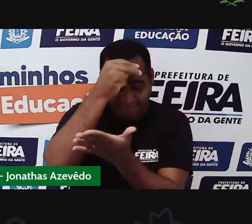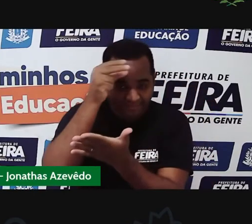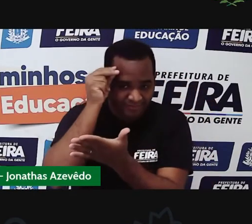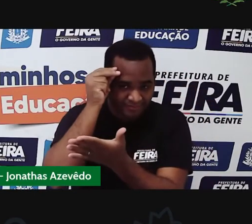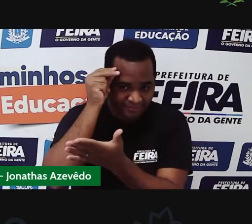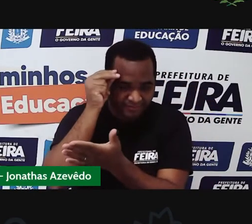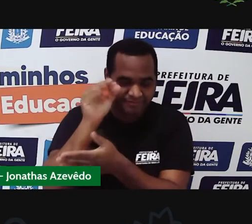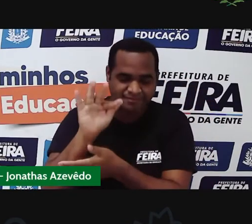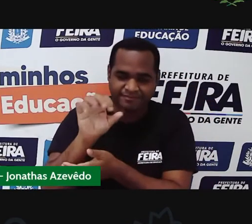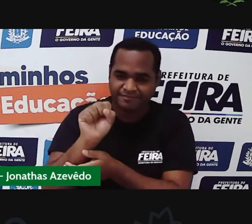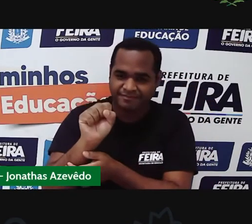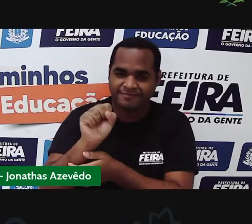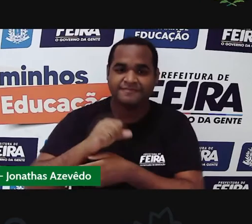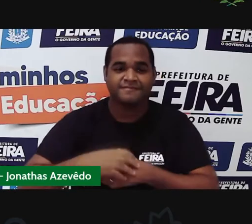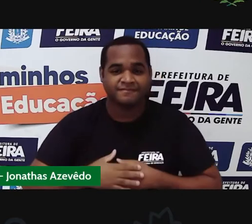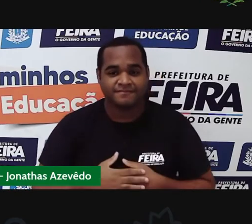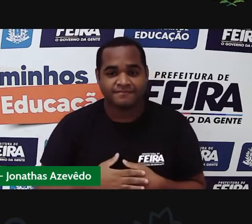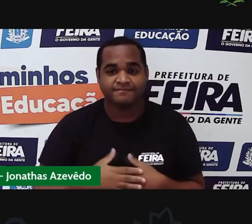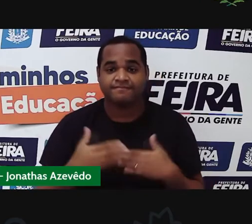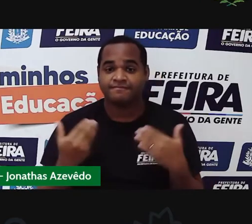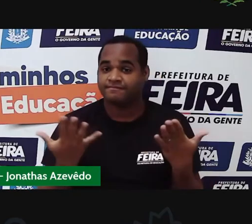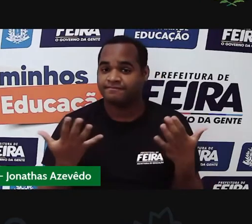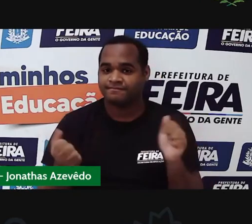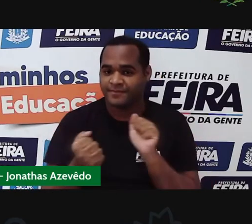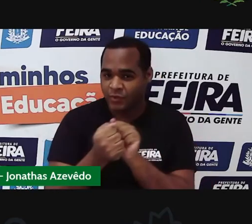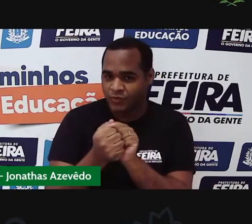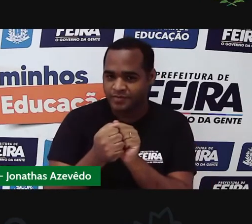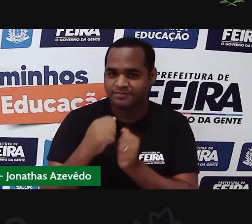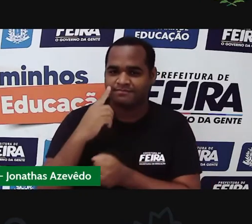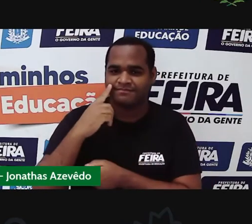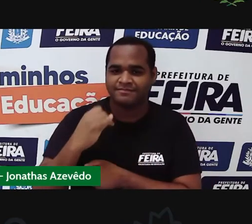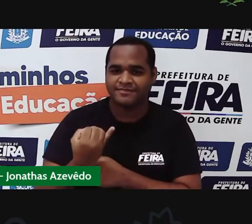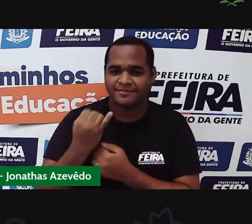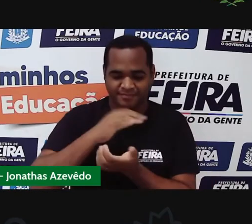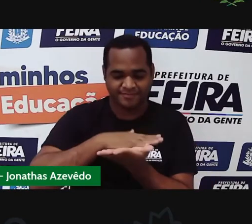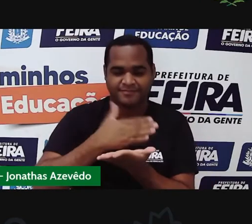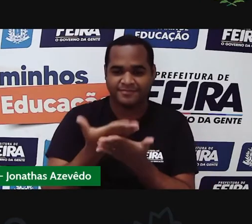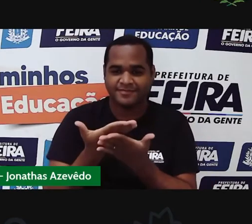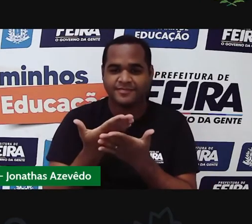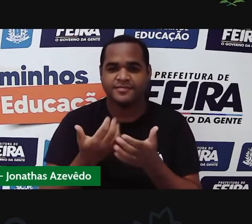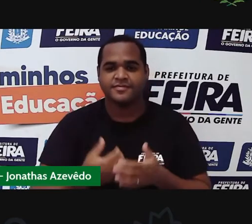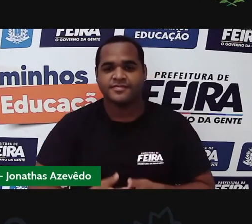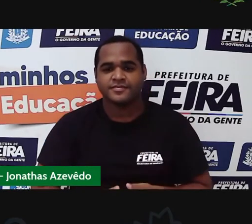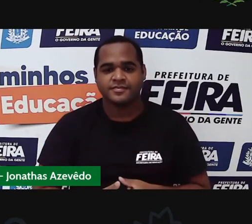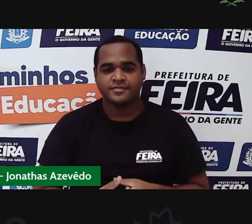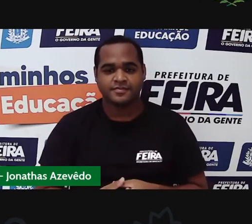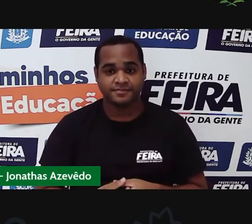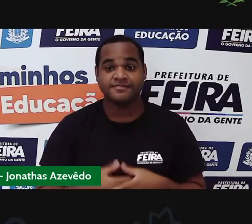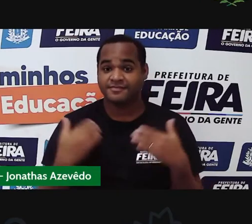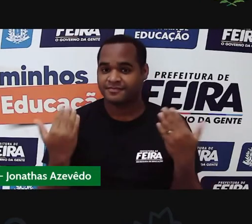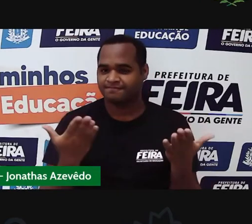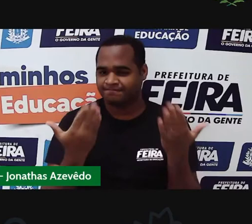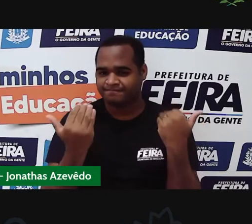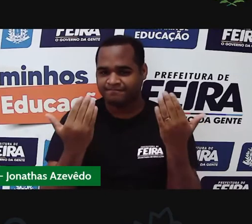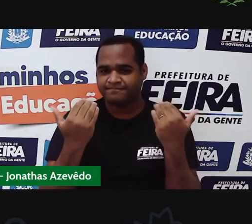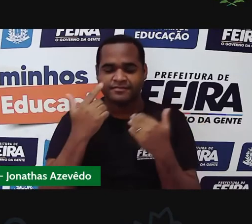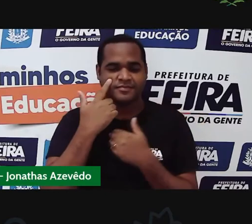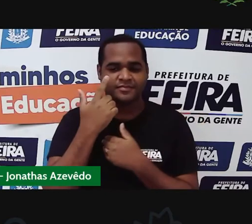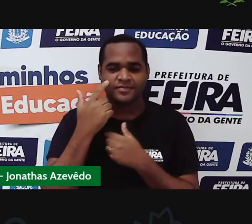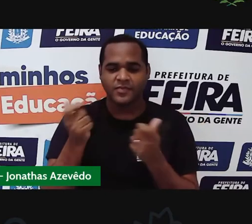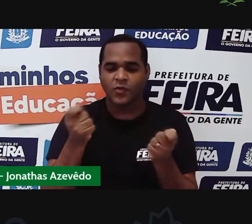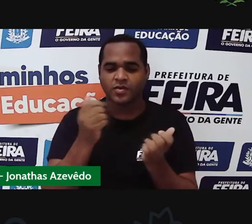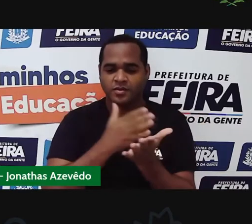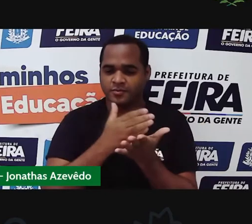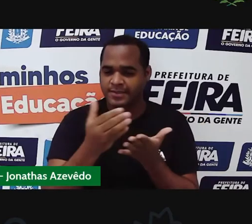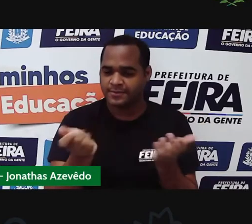da Secretaria Municipal de Educação. E hoje nós temos aqui também o nosso intérprete, o Jonathan. Vamos lá agora iniciar nossa aula